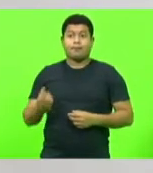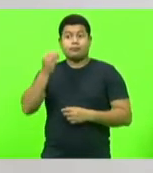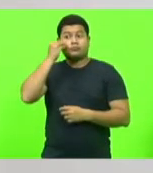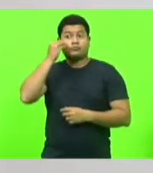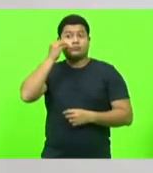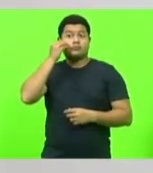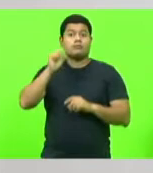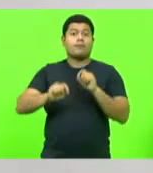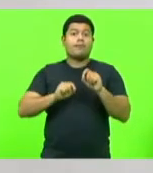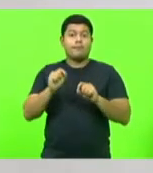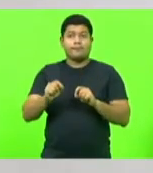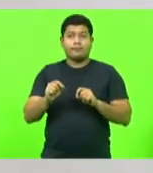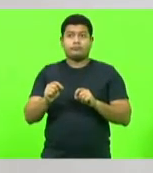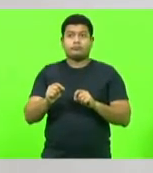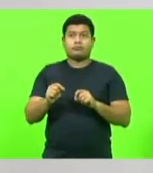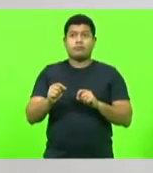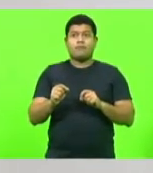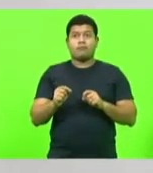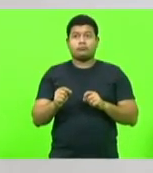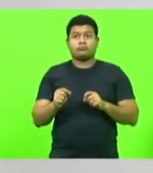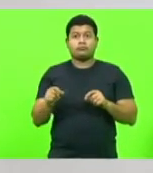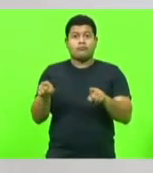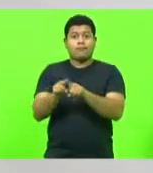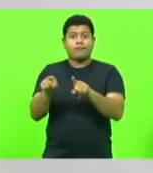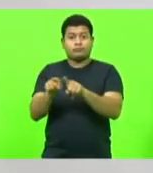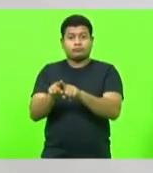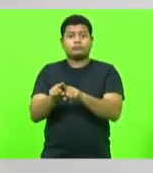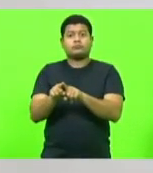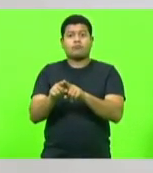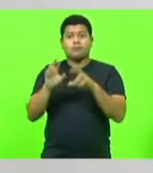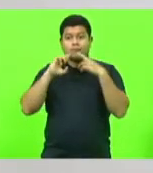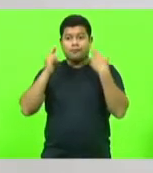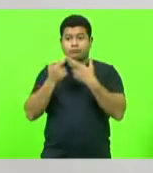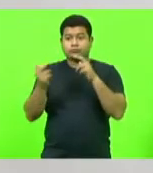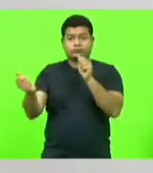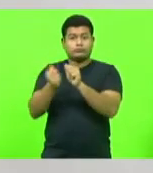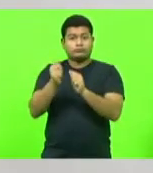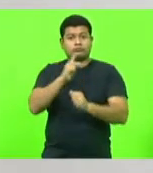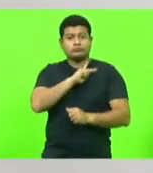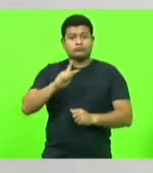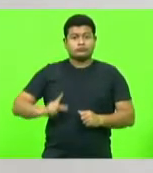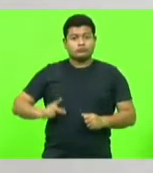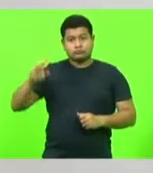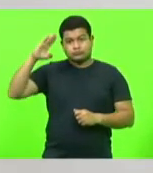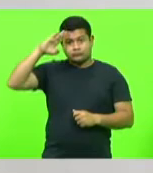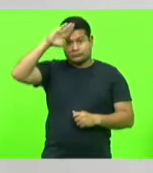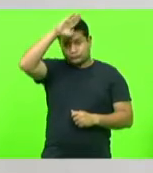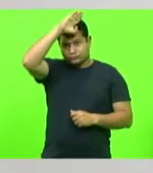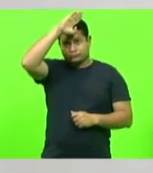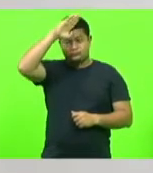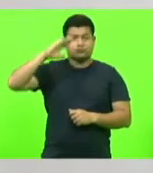forma, buscar também uma reunião com o próprio presidente da República, o meu presidente Bolsonaro,